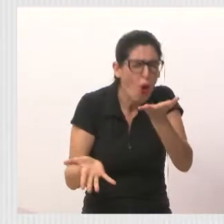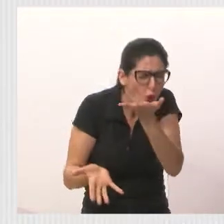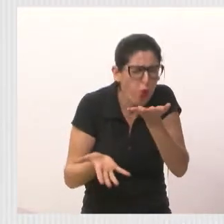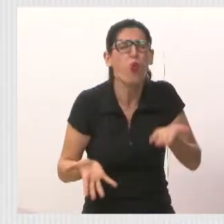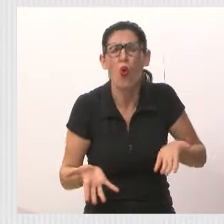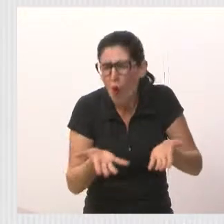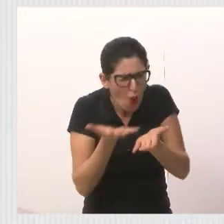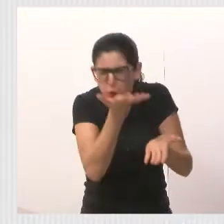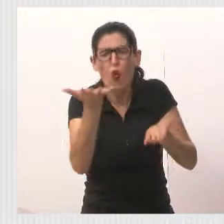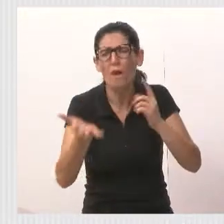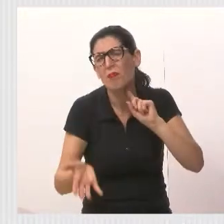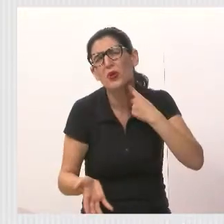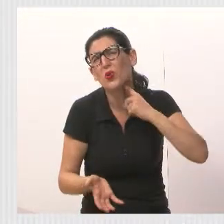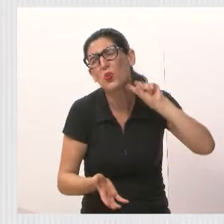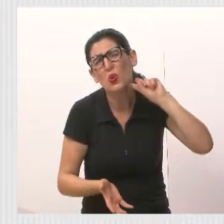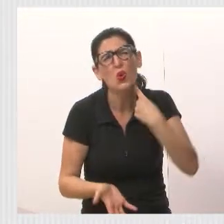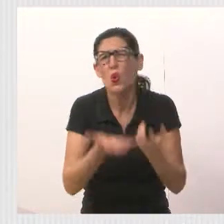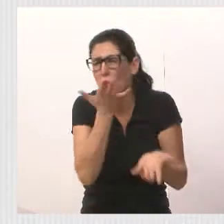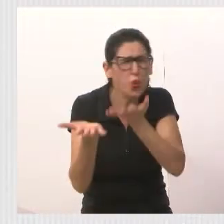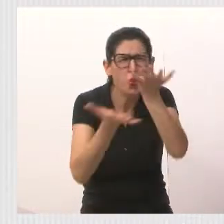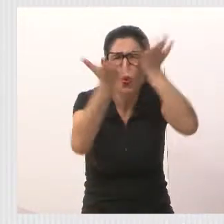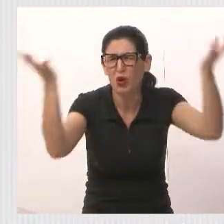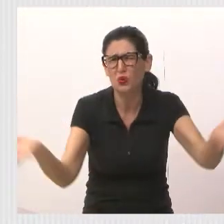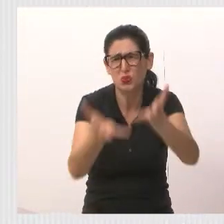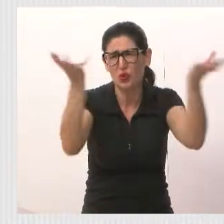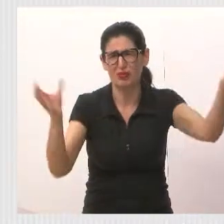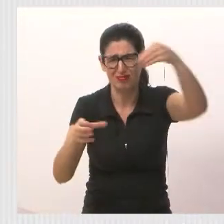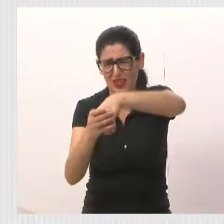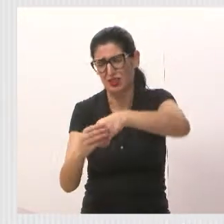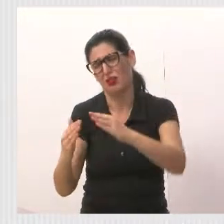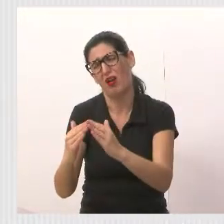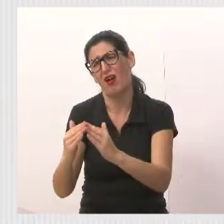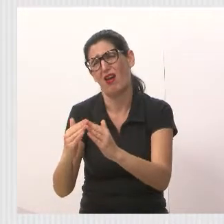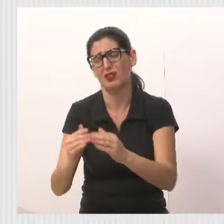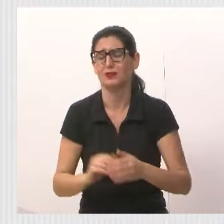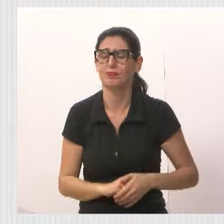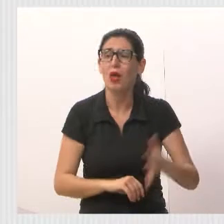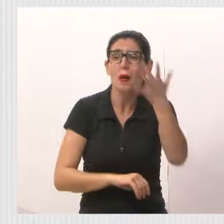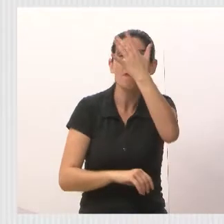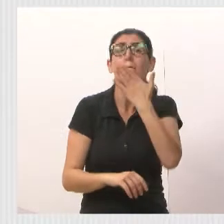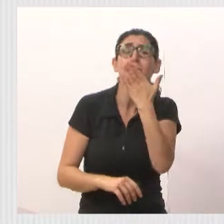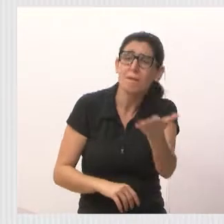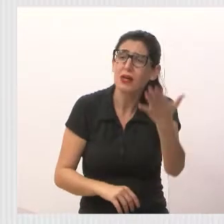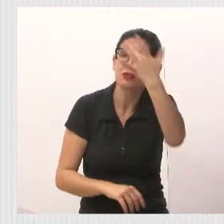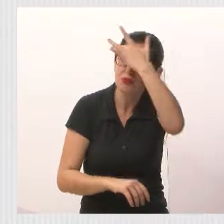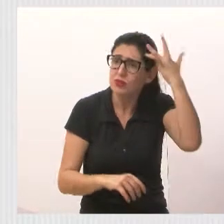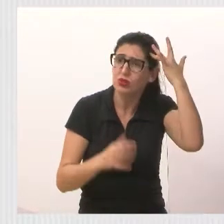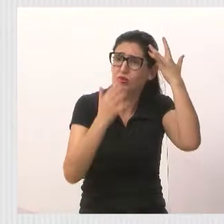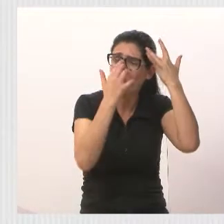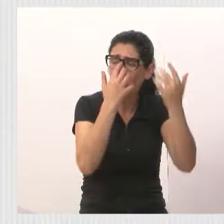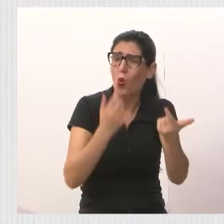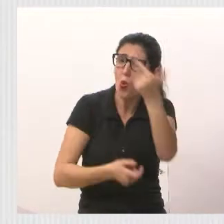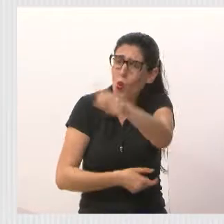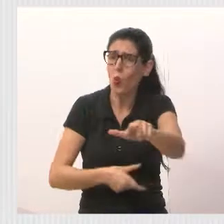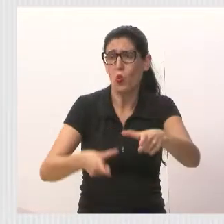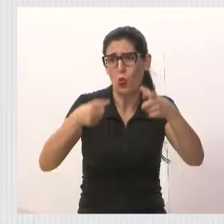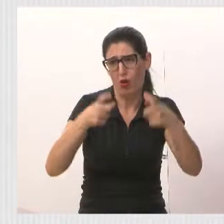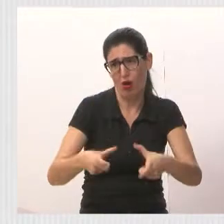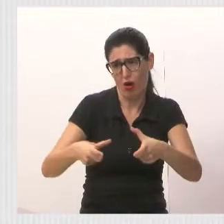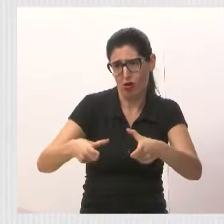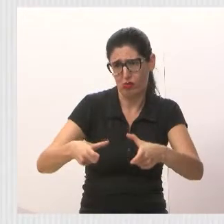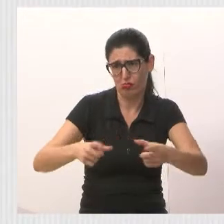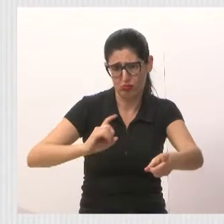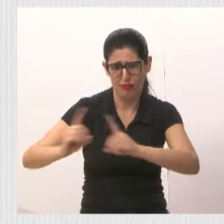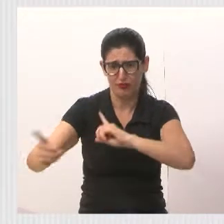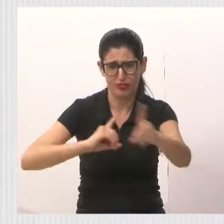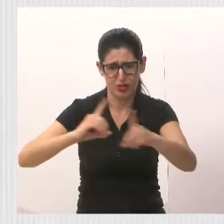Avenida Lá Joaquim Passos ou passe pela Almaria Teixeira Vaz. Então, tem solução. Agora, o não